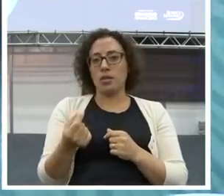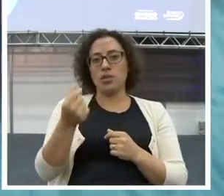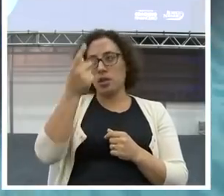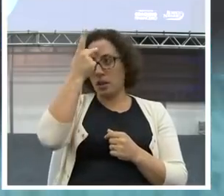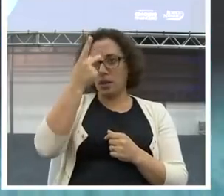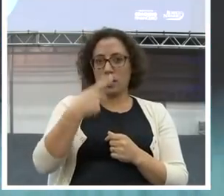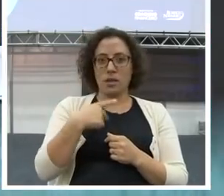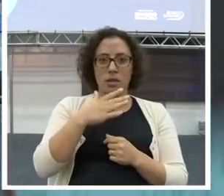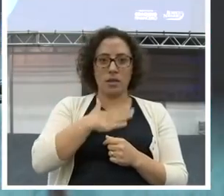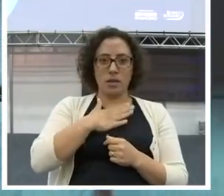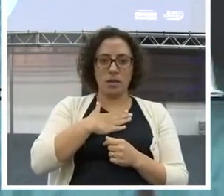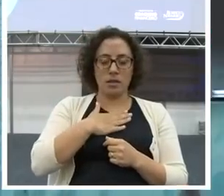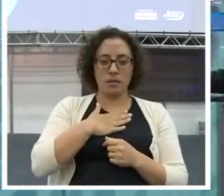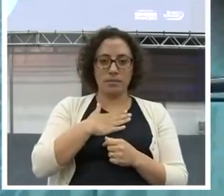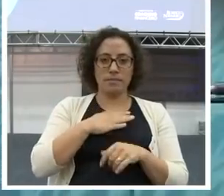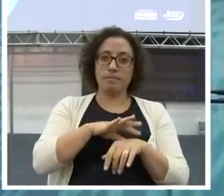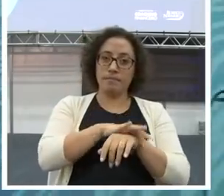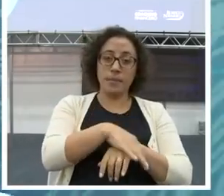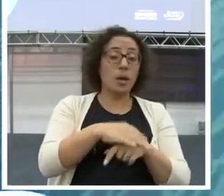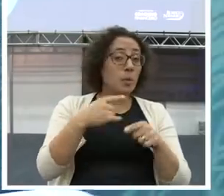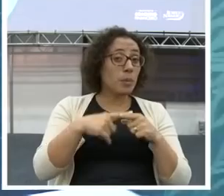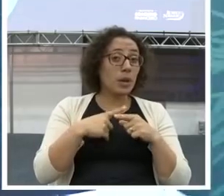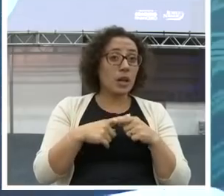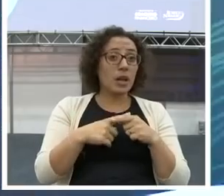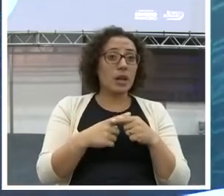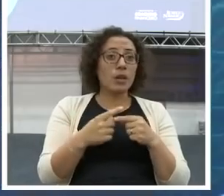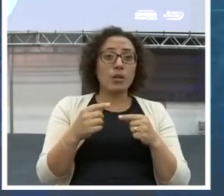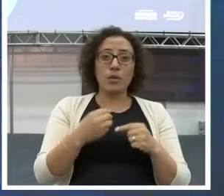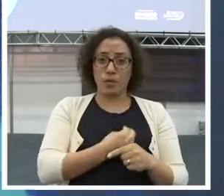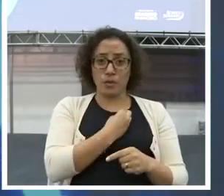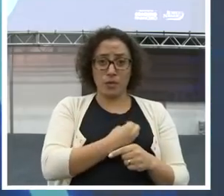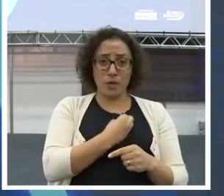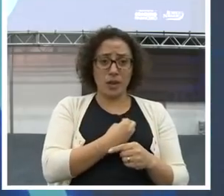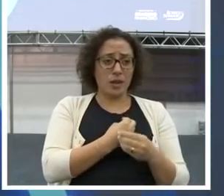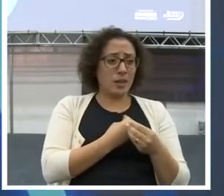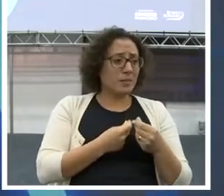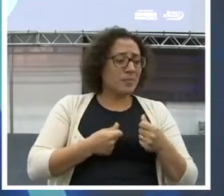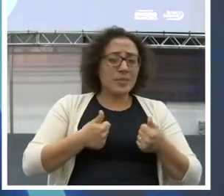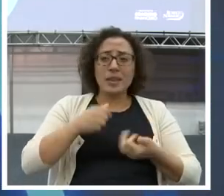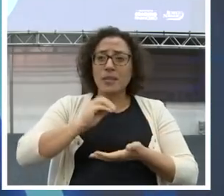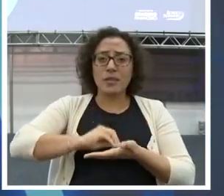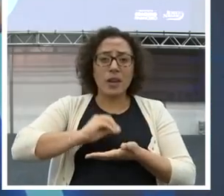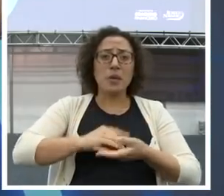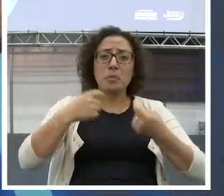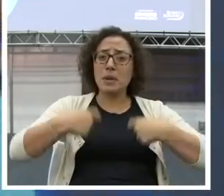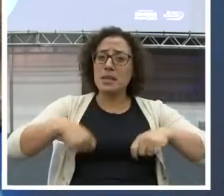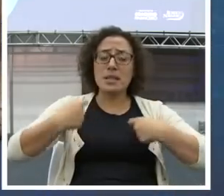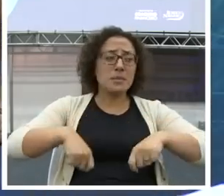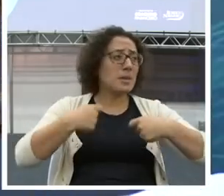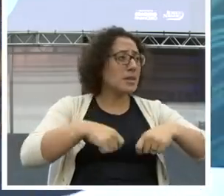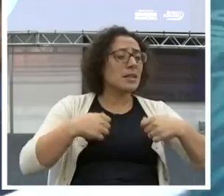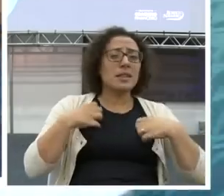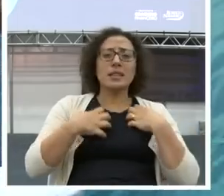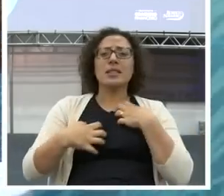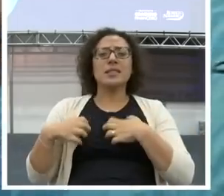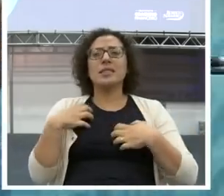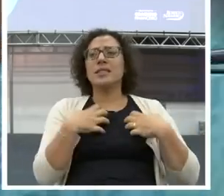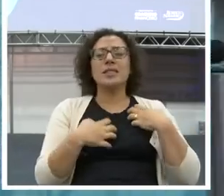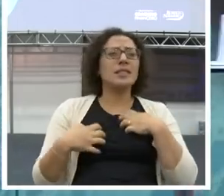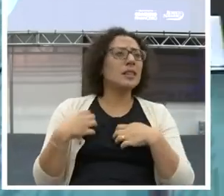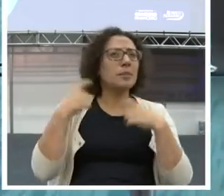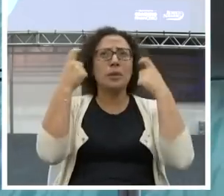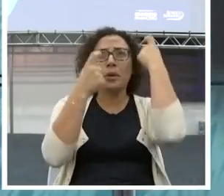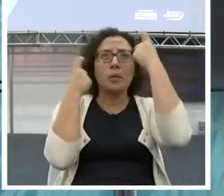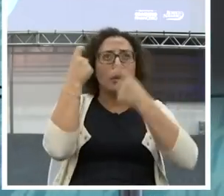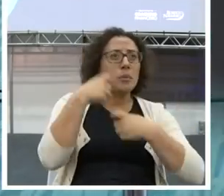você vive uma vida muito escassa, com necessidades, sofrimento, angústia. Não